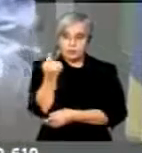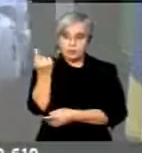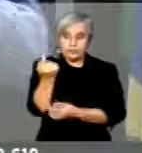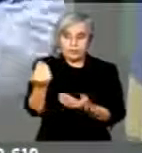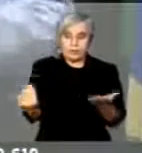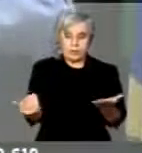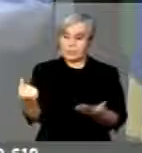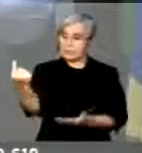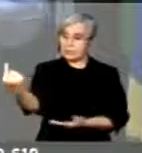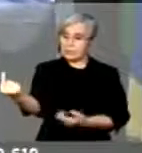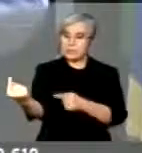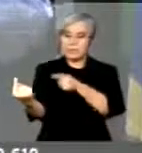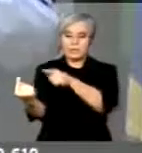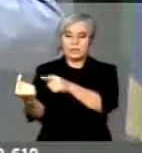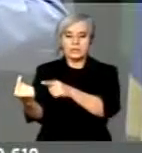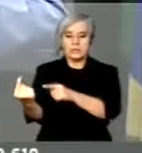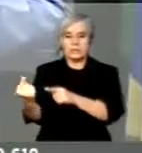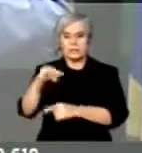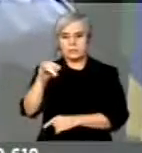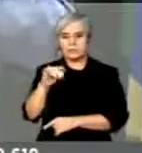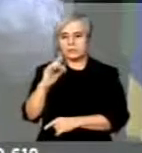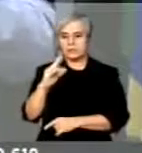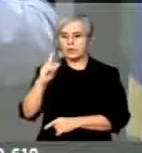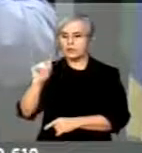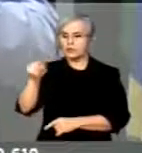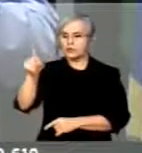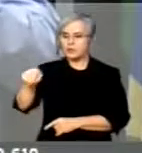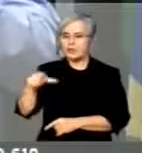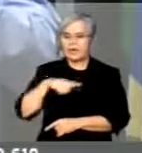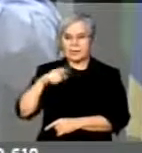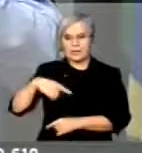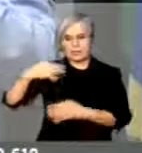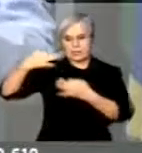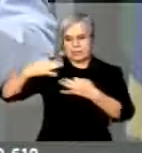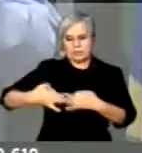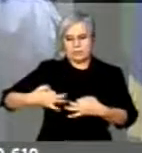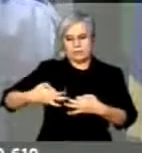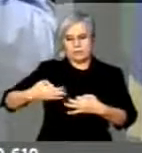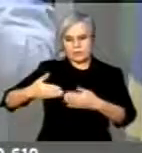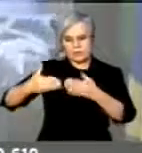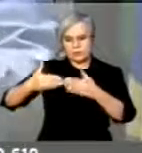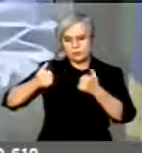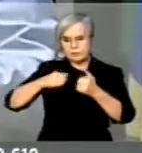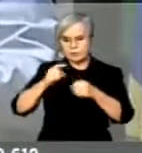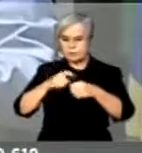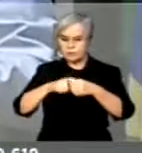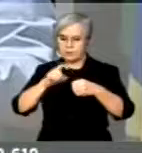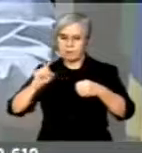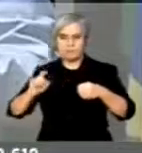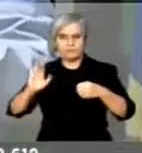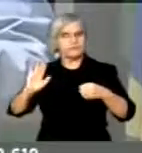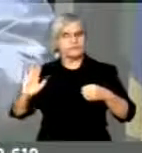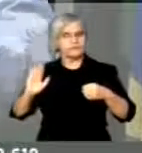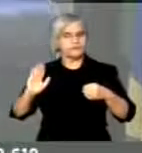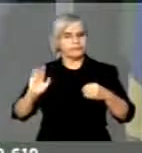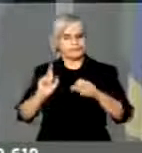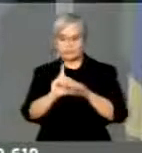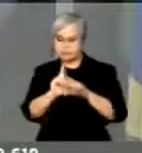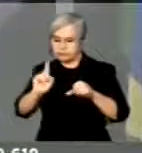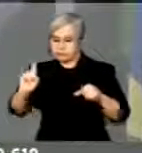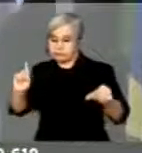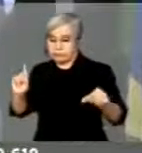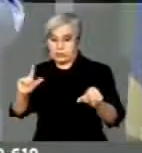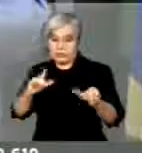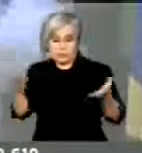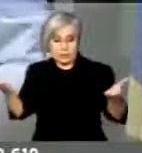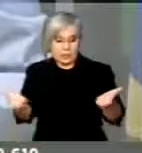E ele teve, pelo menos, a hombridade de pedir para sair. Saiu e está